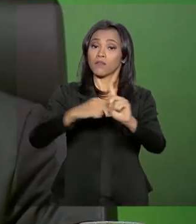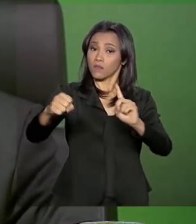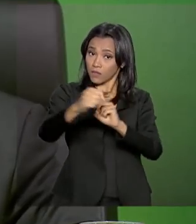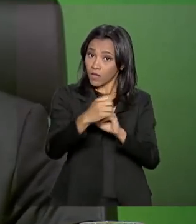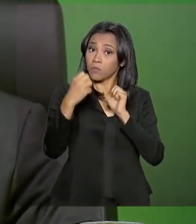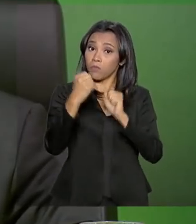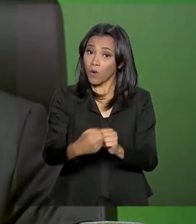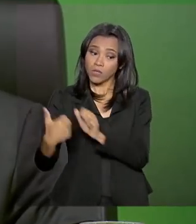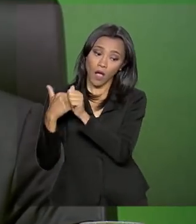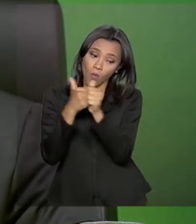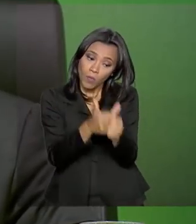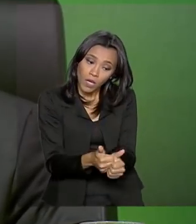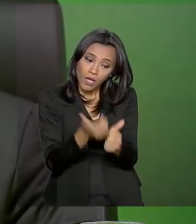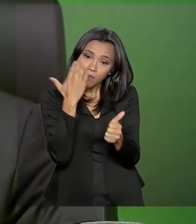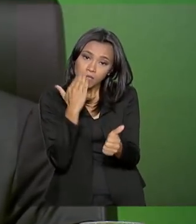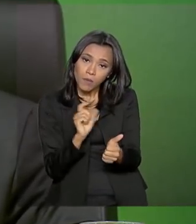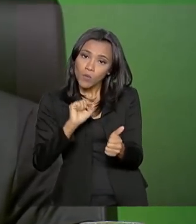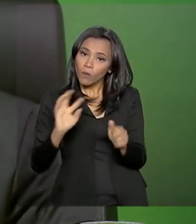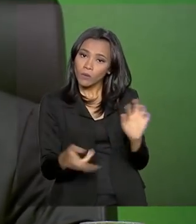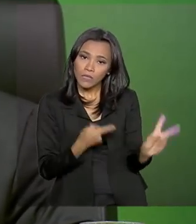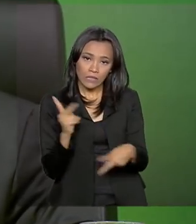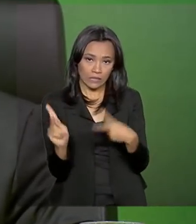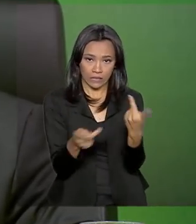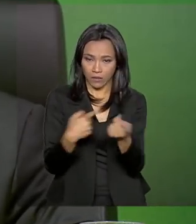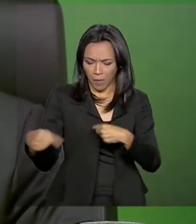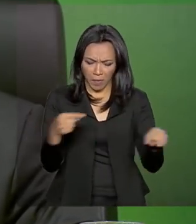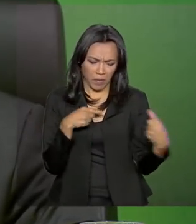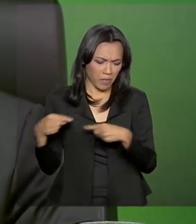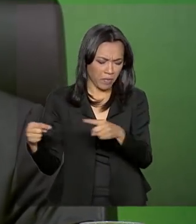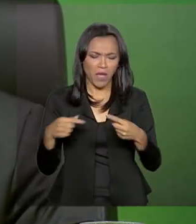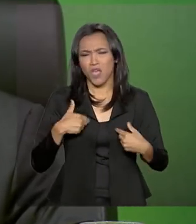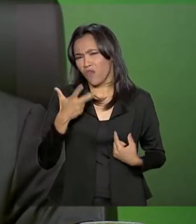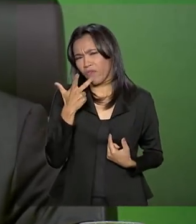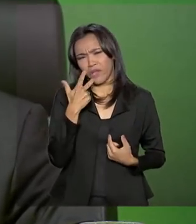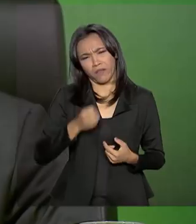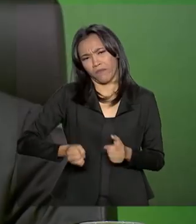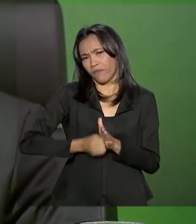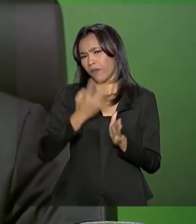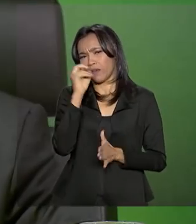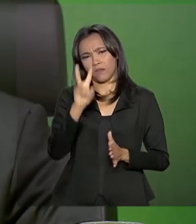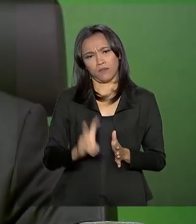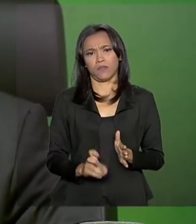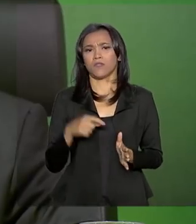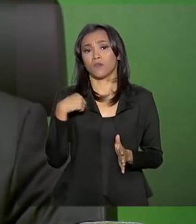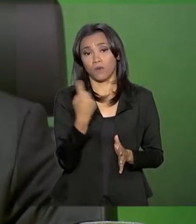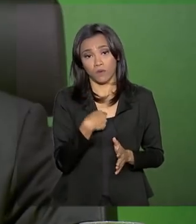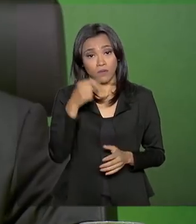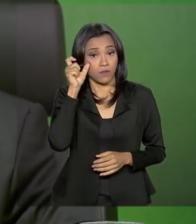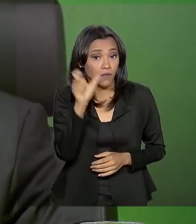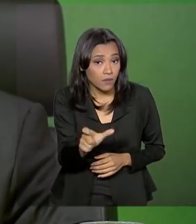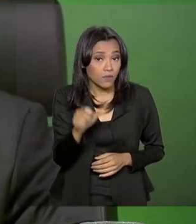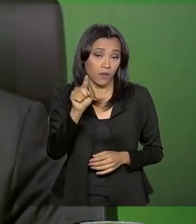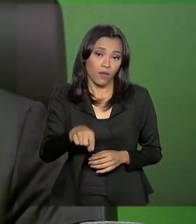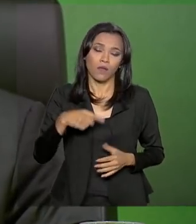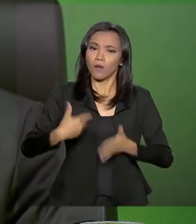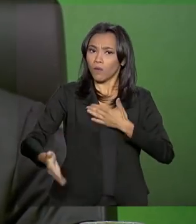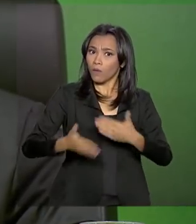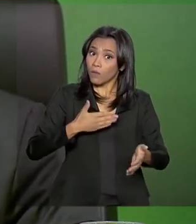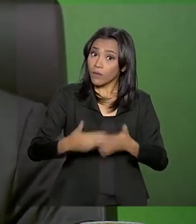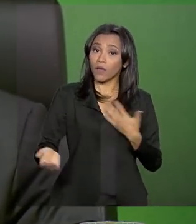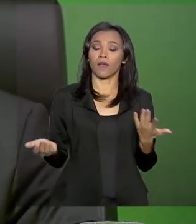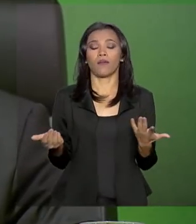acompanhar. E eu disse em várias ocasiões que o nosso interesse era que qualquer mudança, qualquer